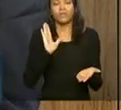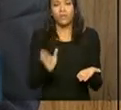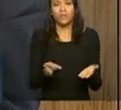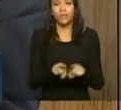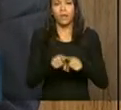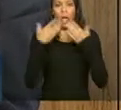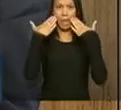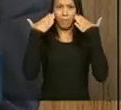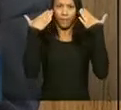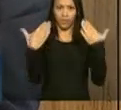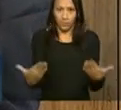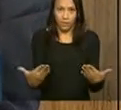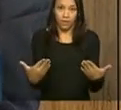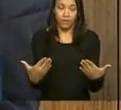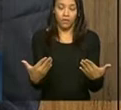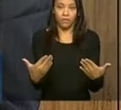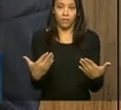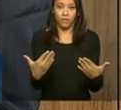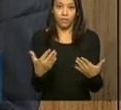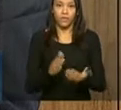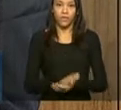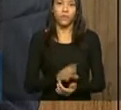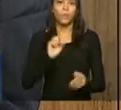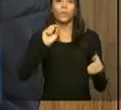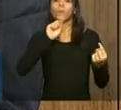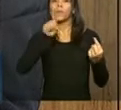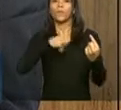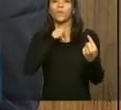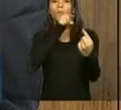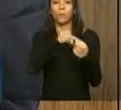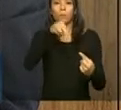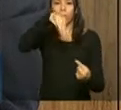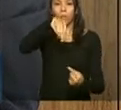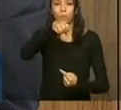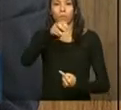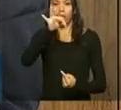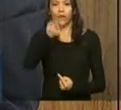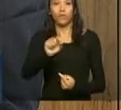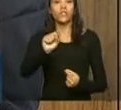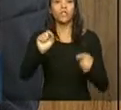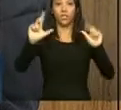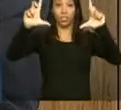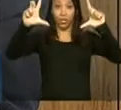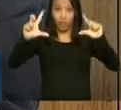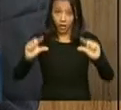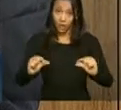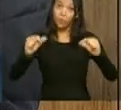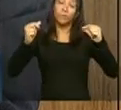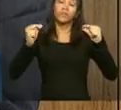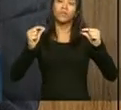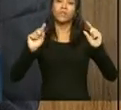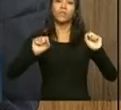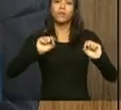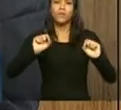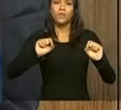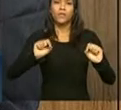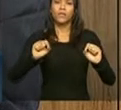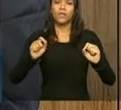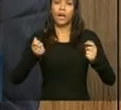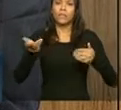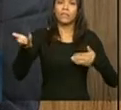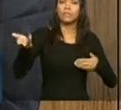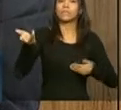meta de reduzir o custo das transferências